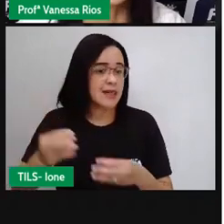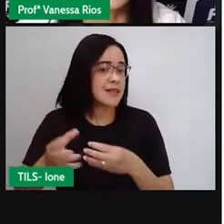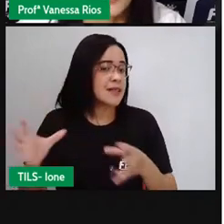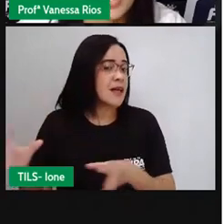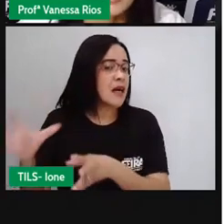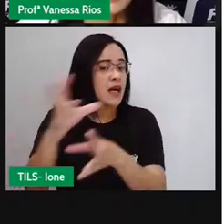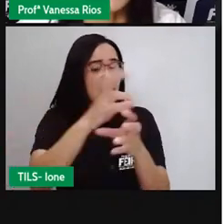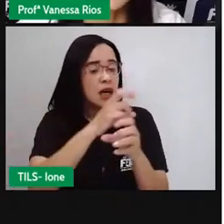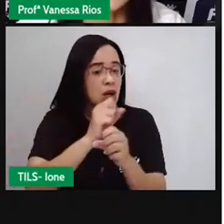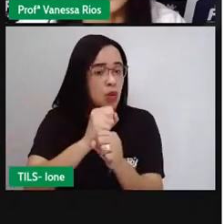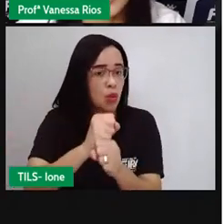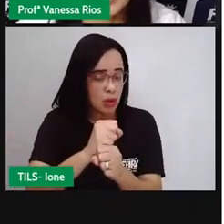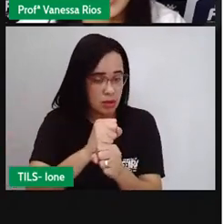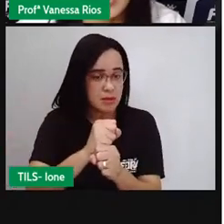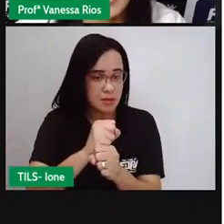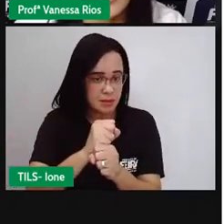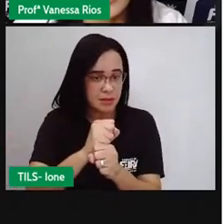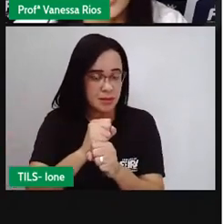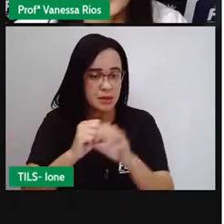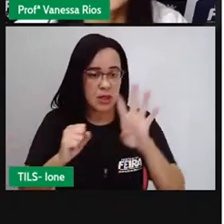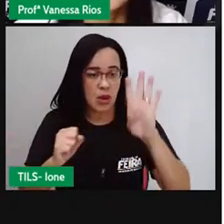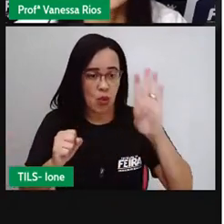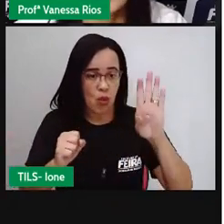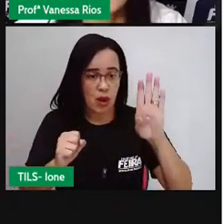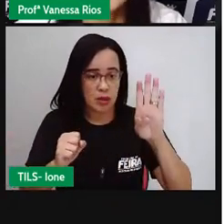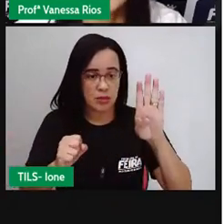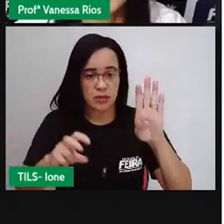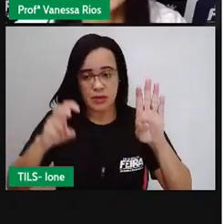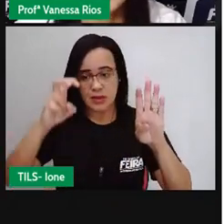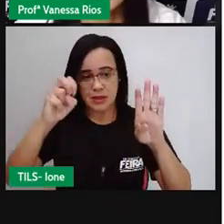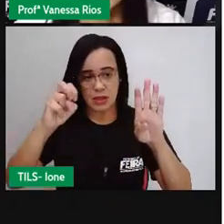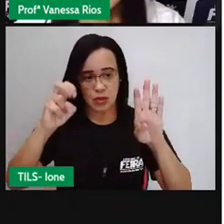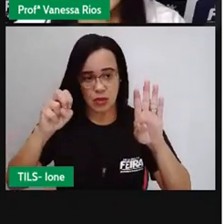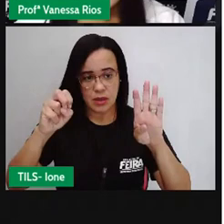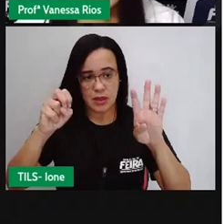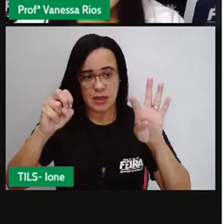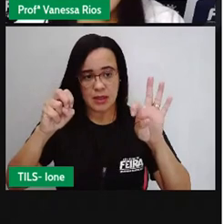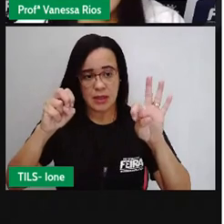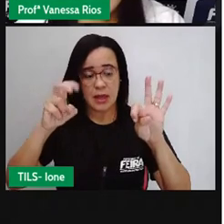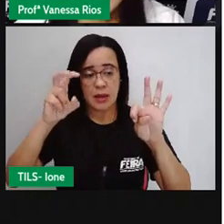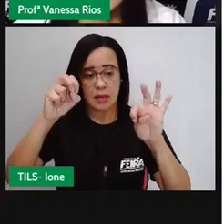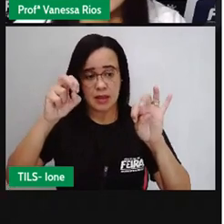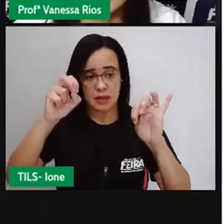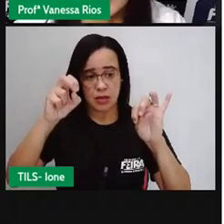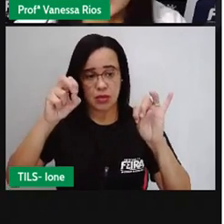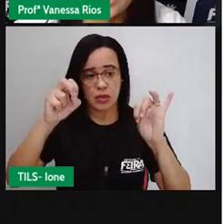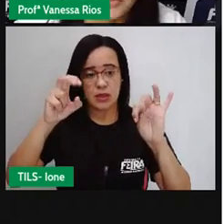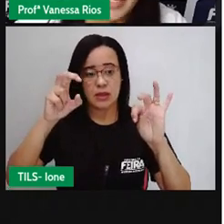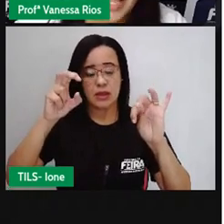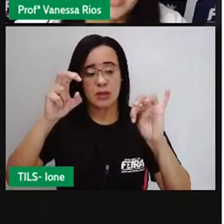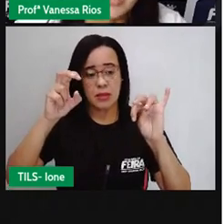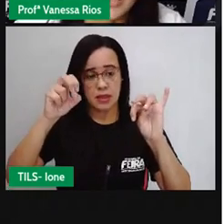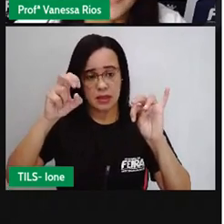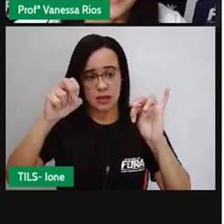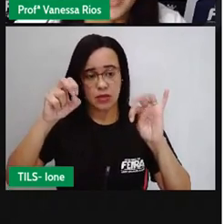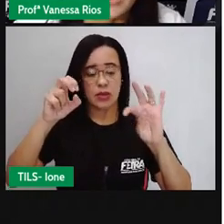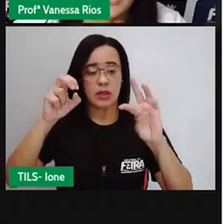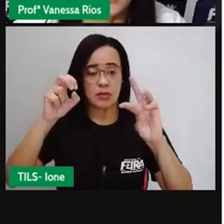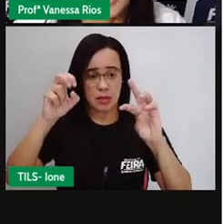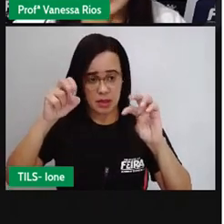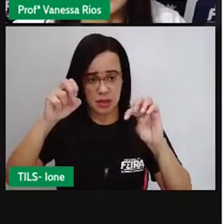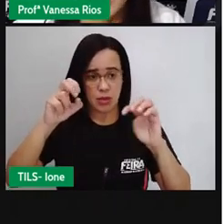mais 50 mais 50 ou eu transformar esse processo de adição em uma multiplicação.